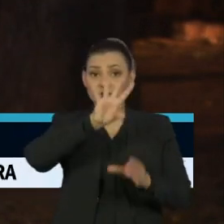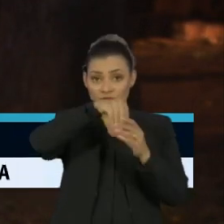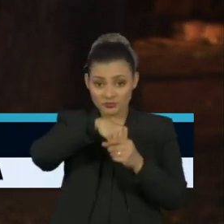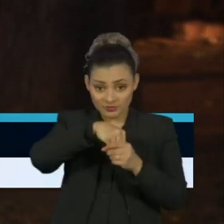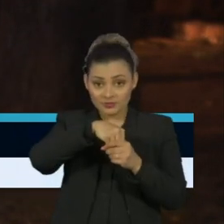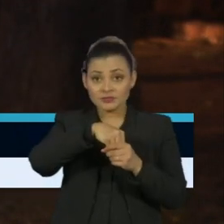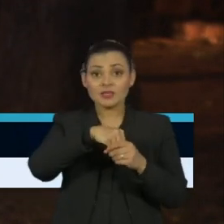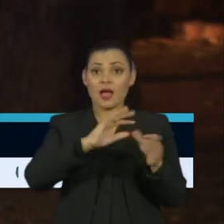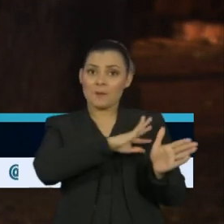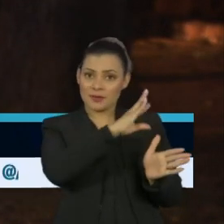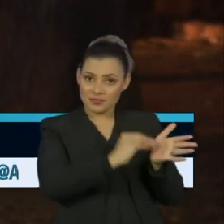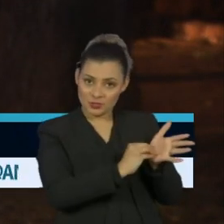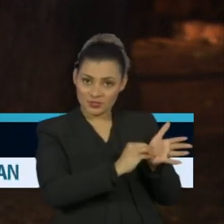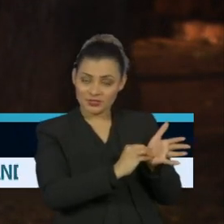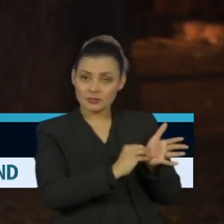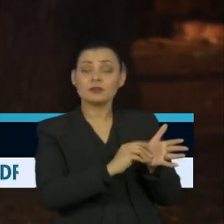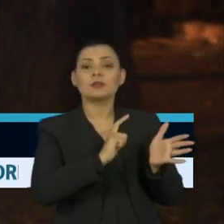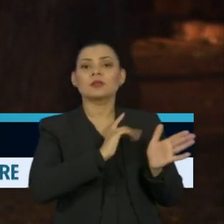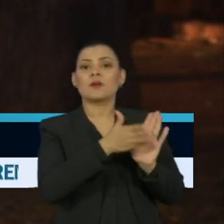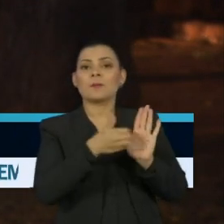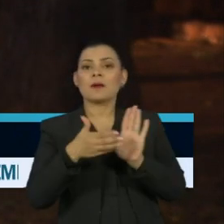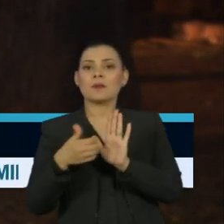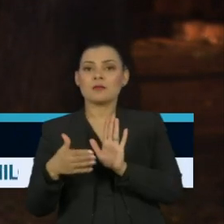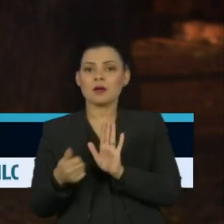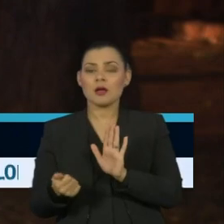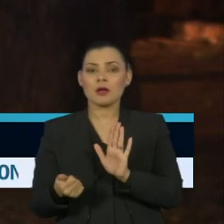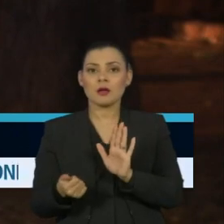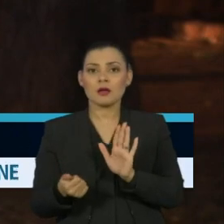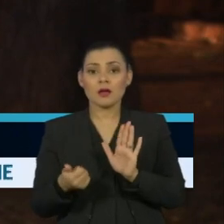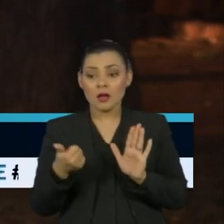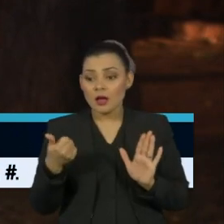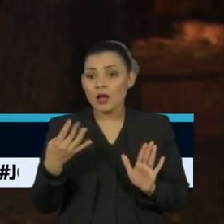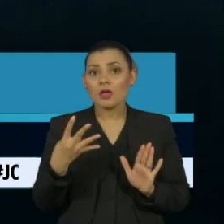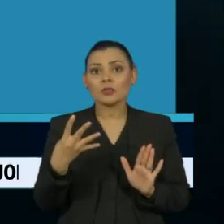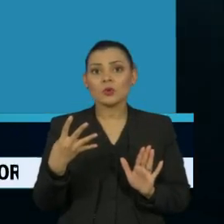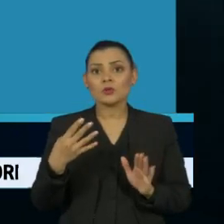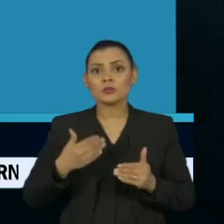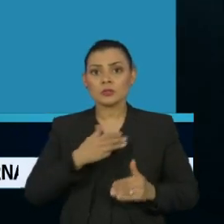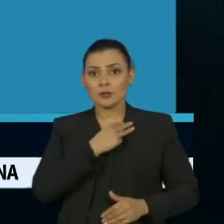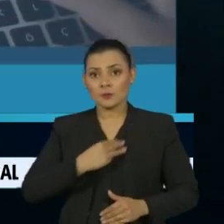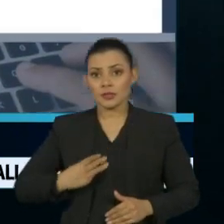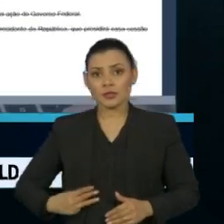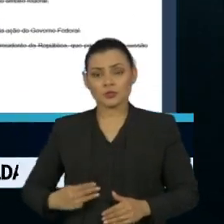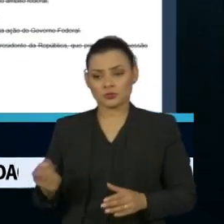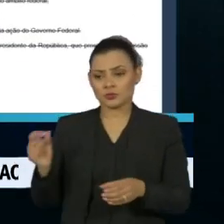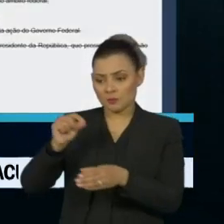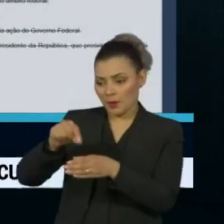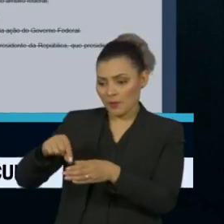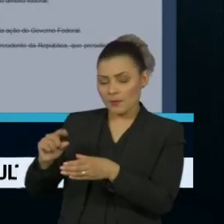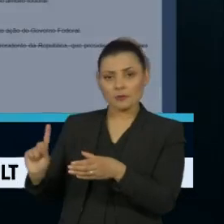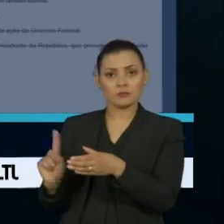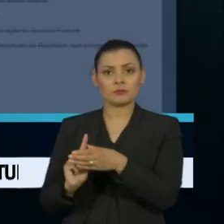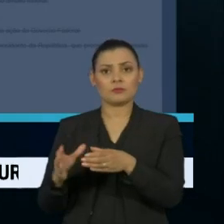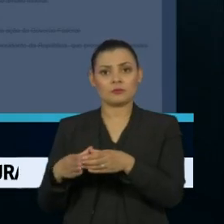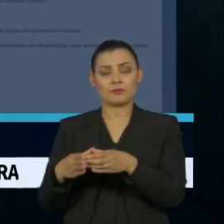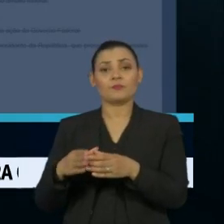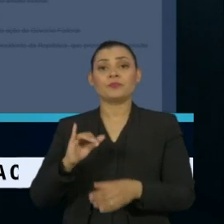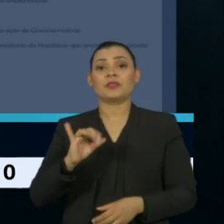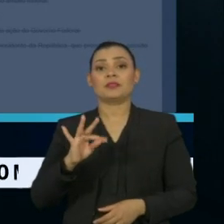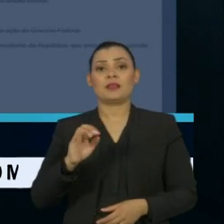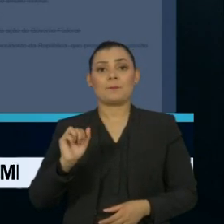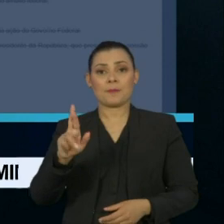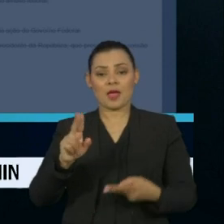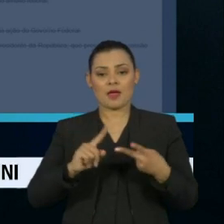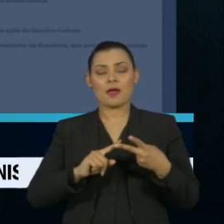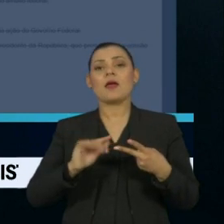foram excluídos da composição do órgão, formado por 14 ministros. Decretos feitos nos governos de Itamar Franco